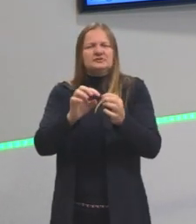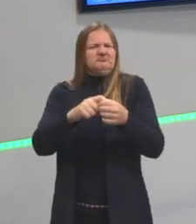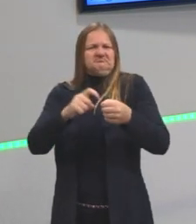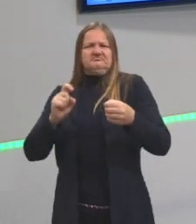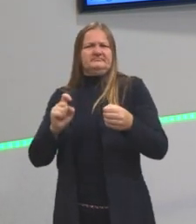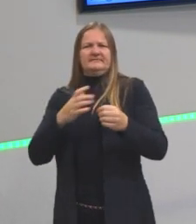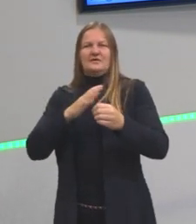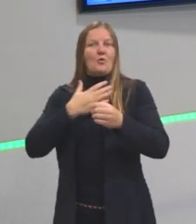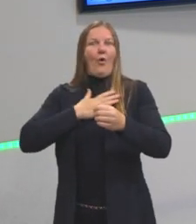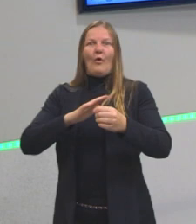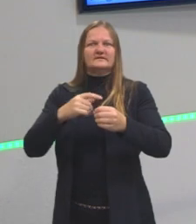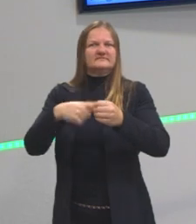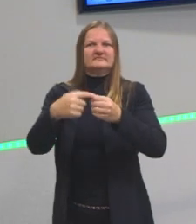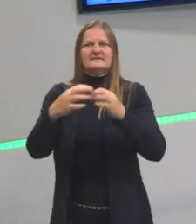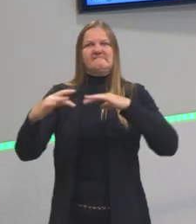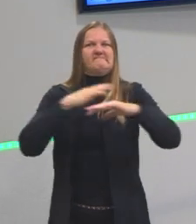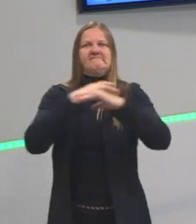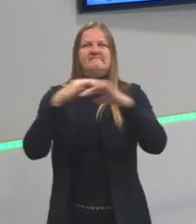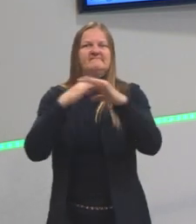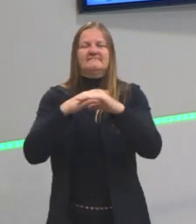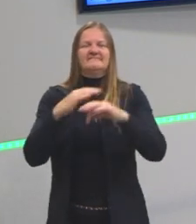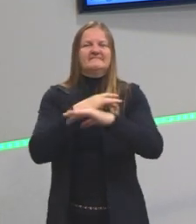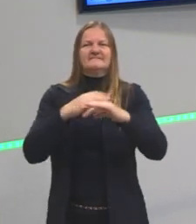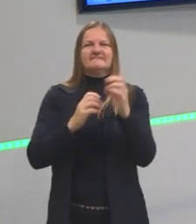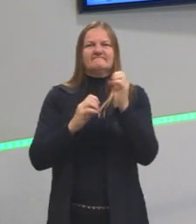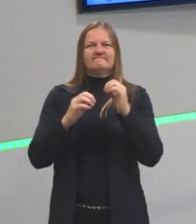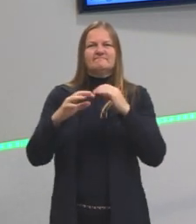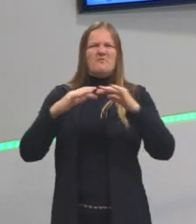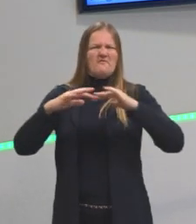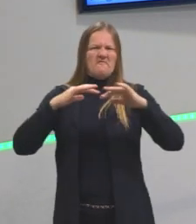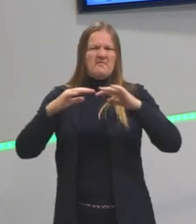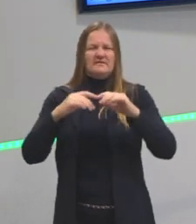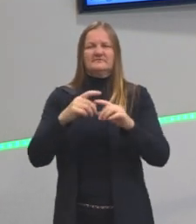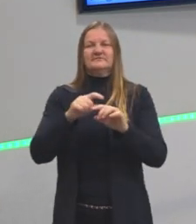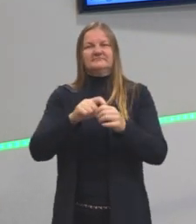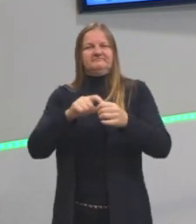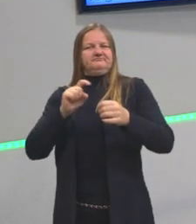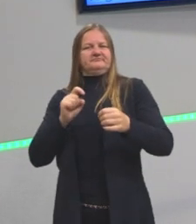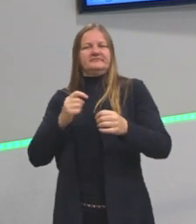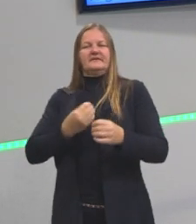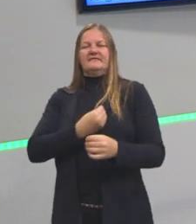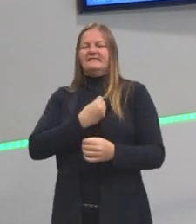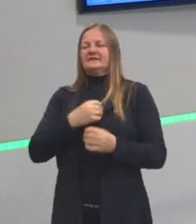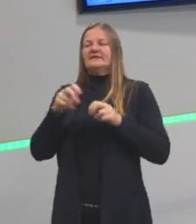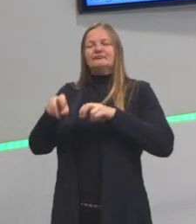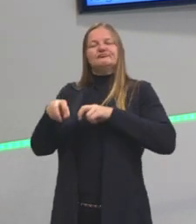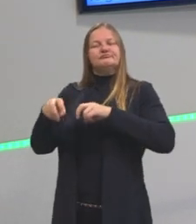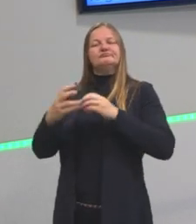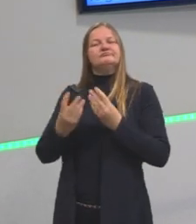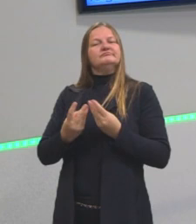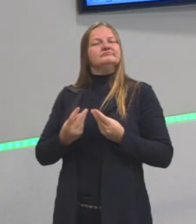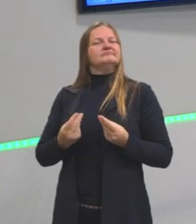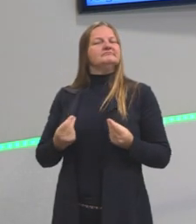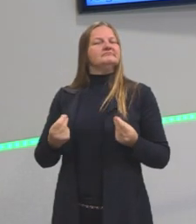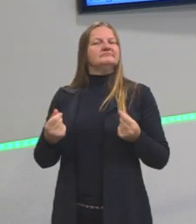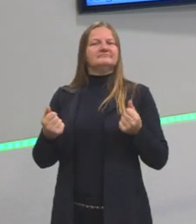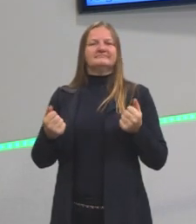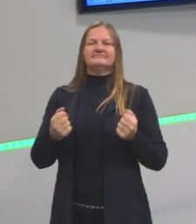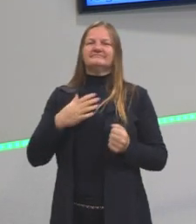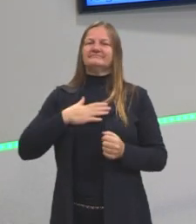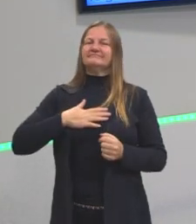grandes centros, das grandes cidades que estão começando a se desenvolver. Eles querem o quê? Uma vida simples no campo.